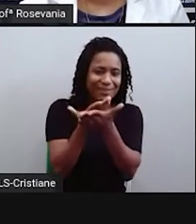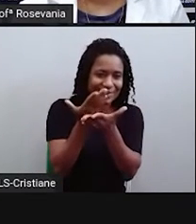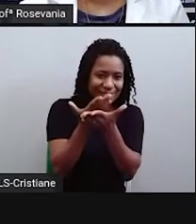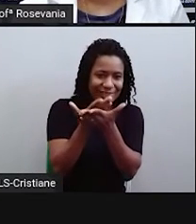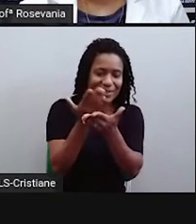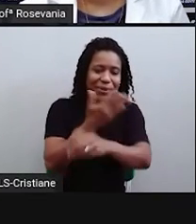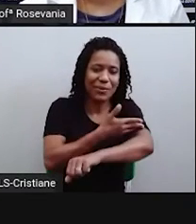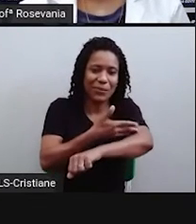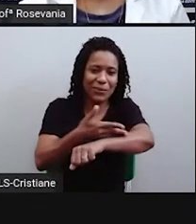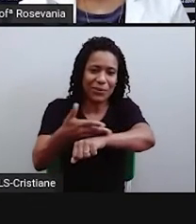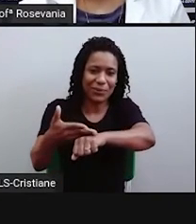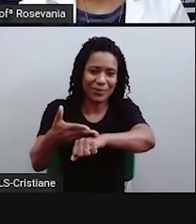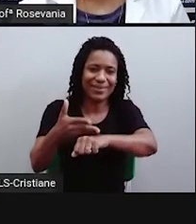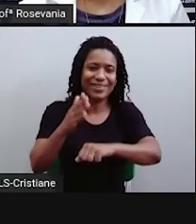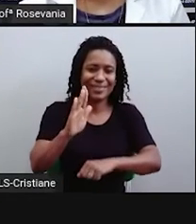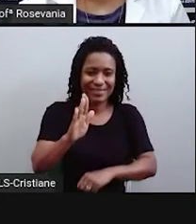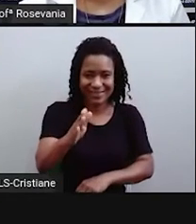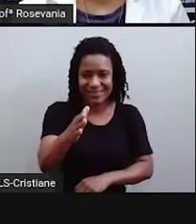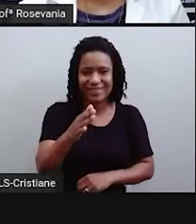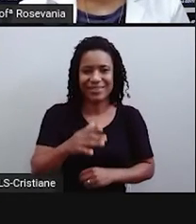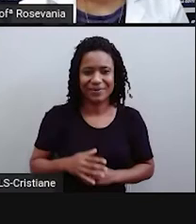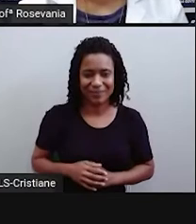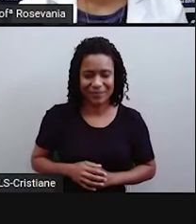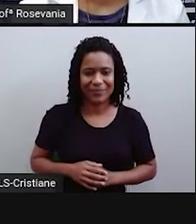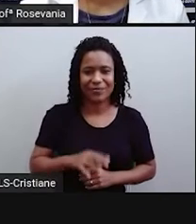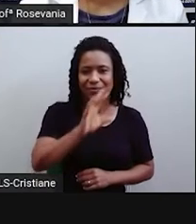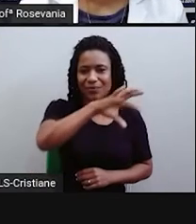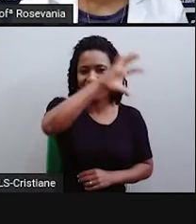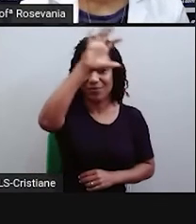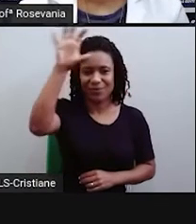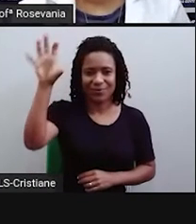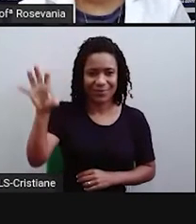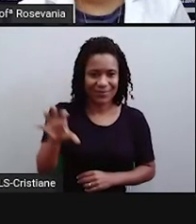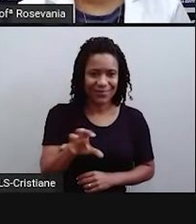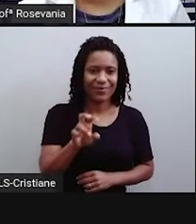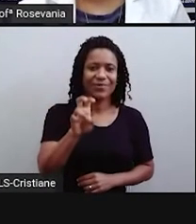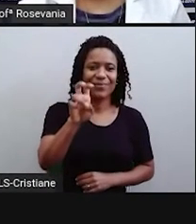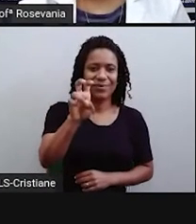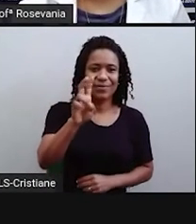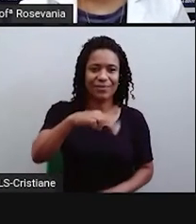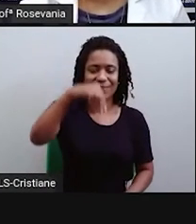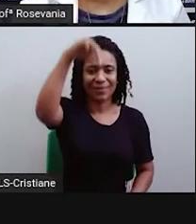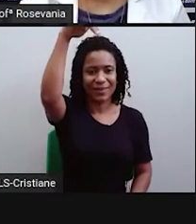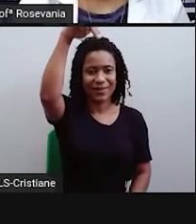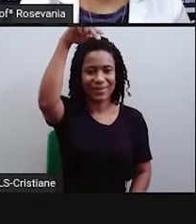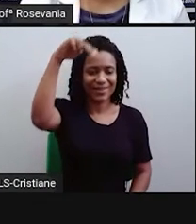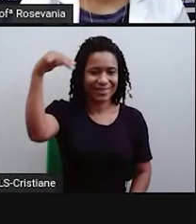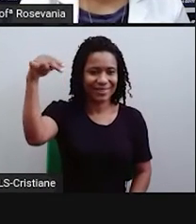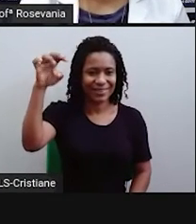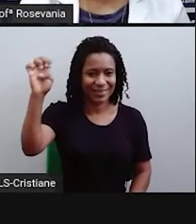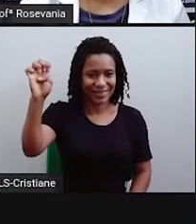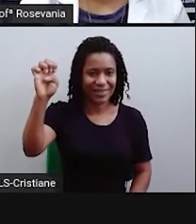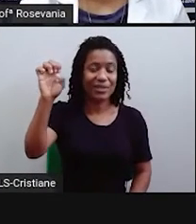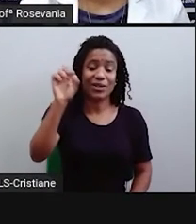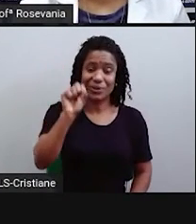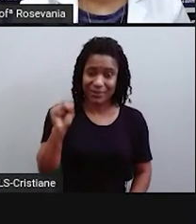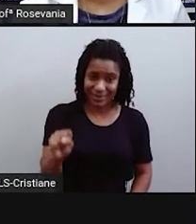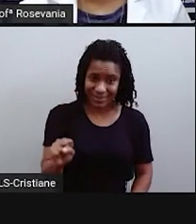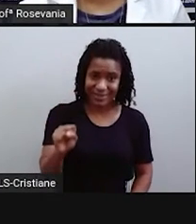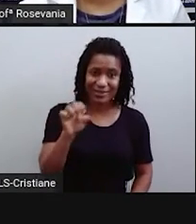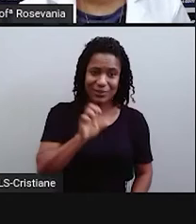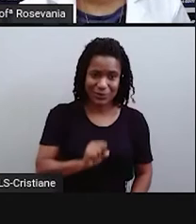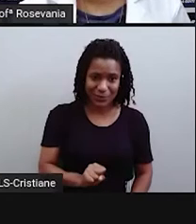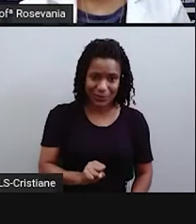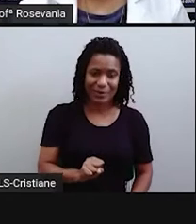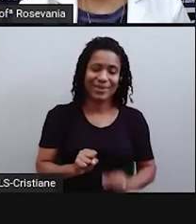nos mapas agora, com as regiões prevalecendo os mesmos nomes, a região norte, nordeste, sudeste, centro-oeste